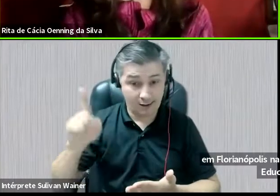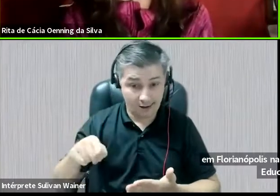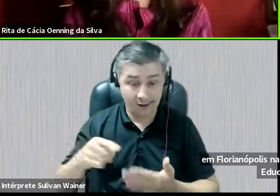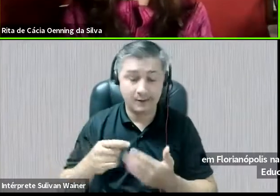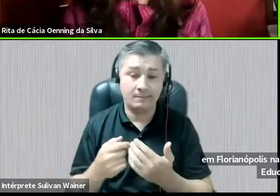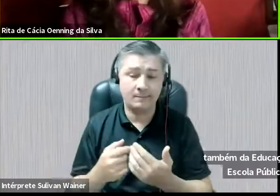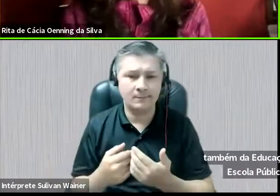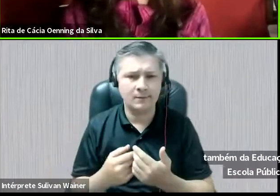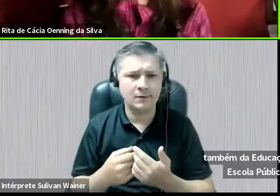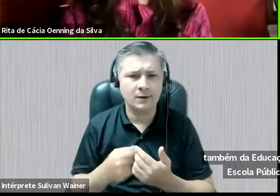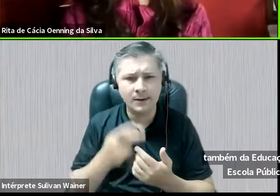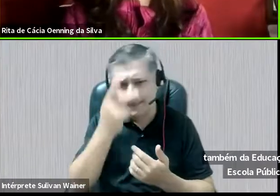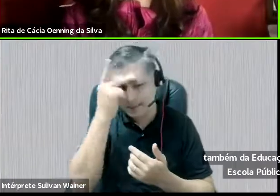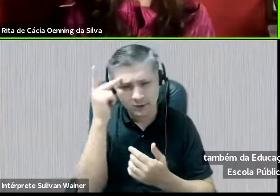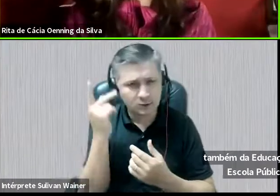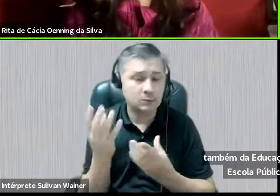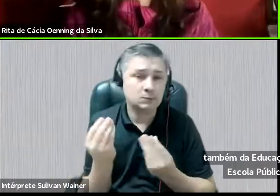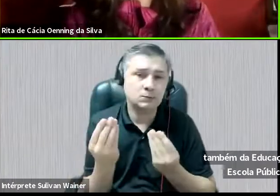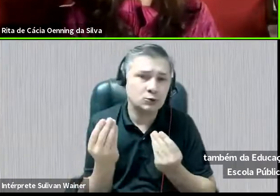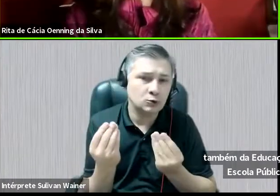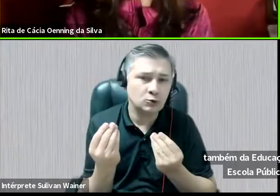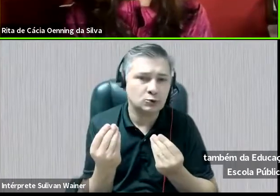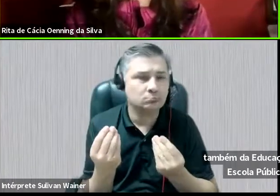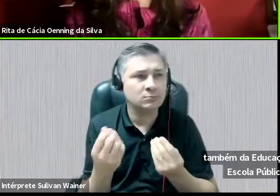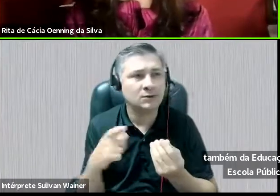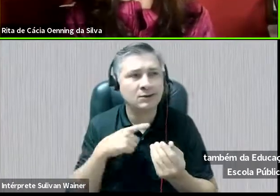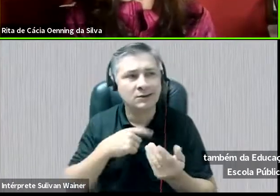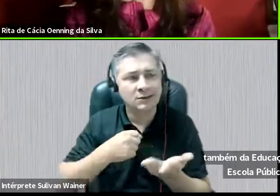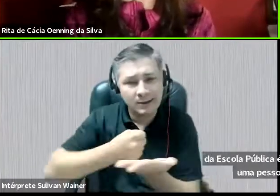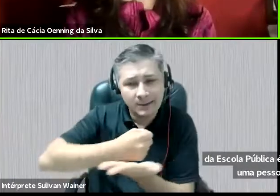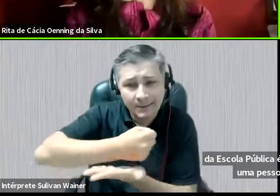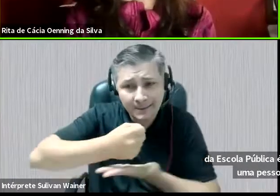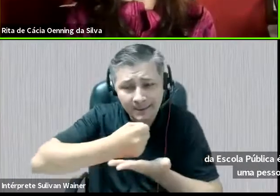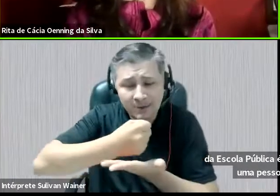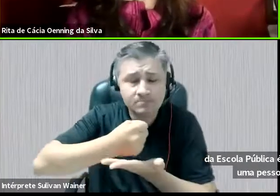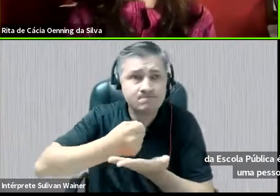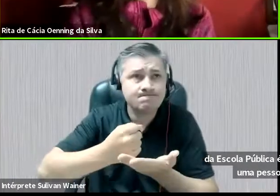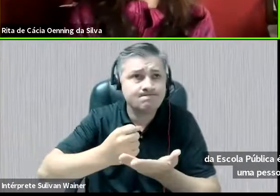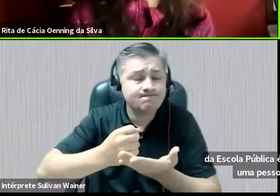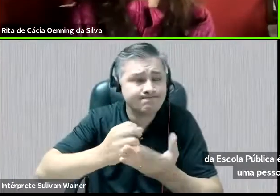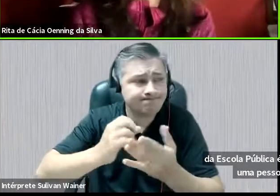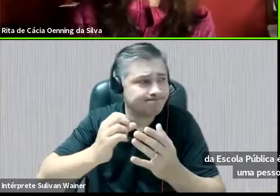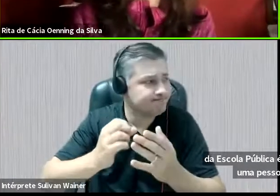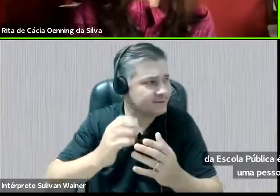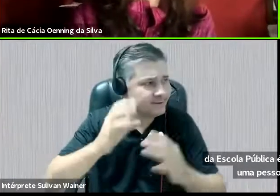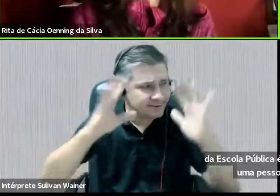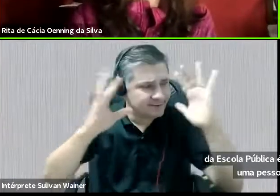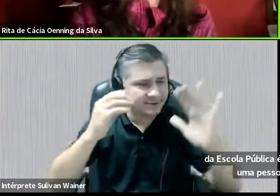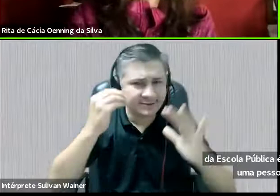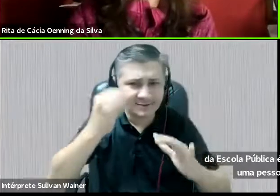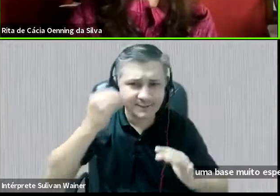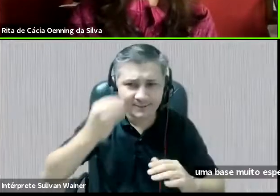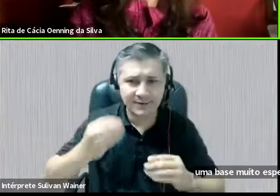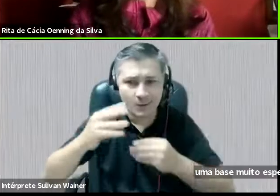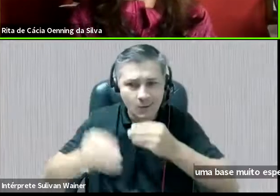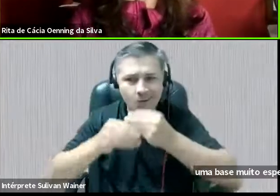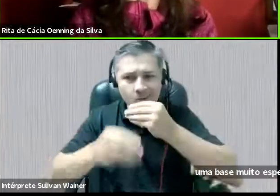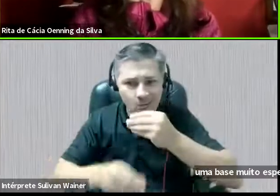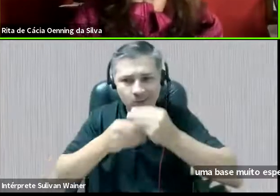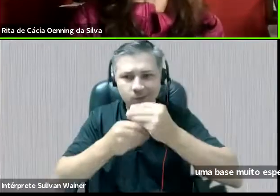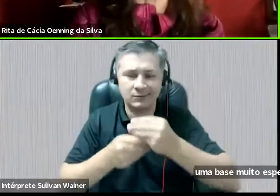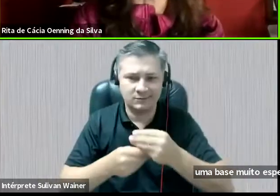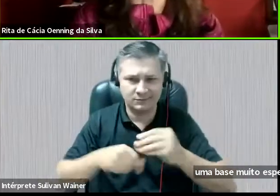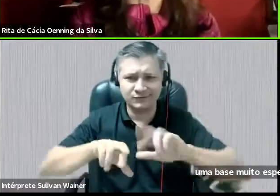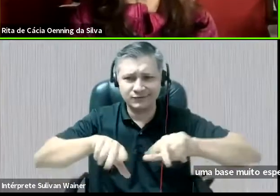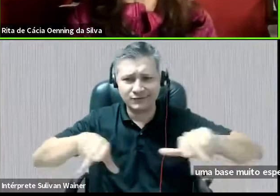pessoa muito... Tendo uma base muito especial para poder também trazer essa contribuição das